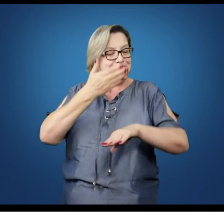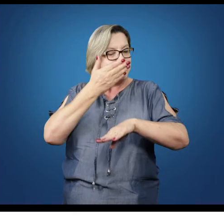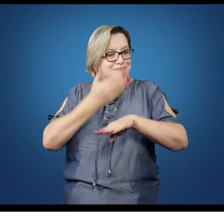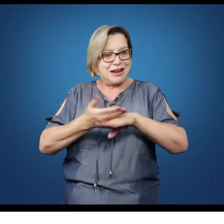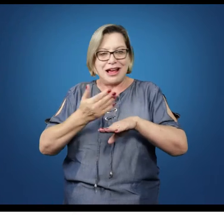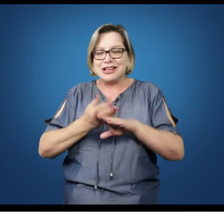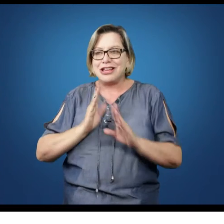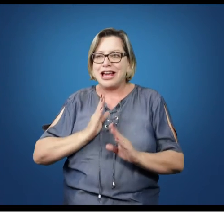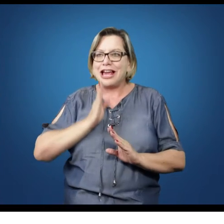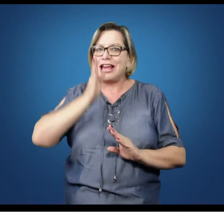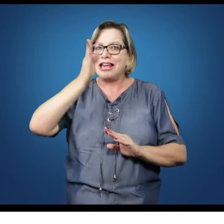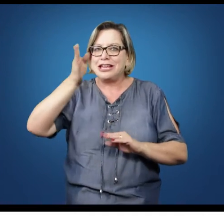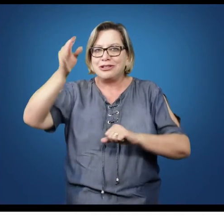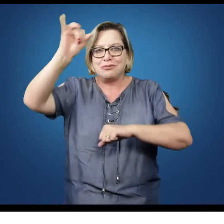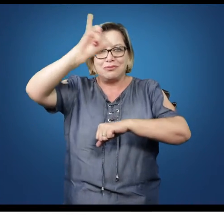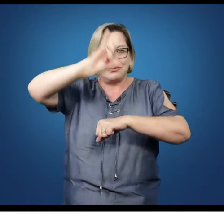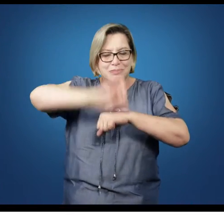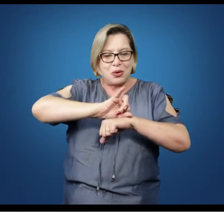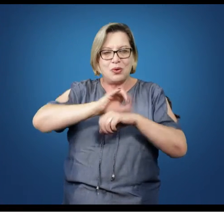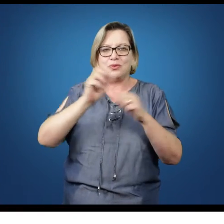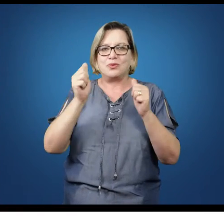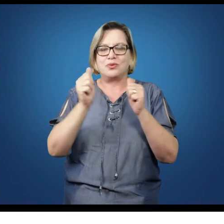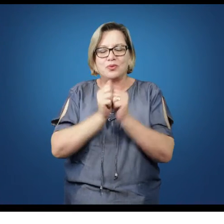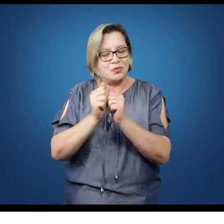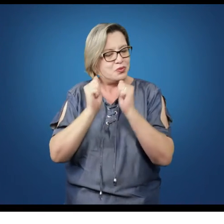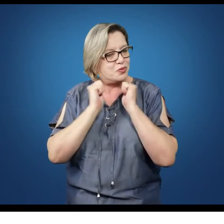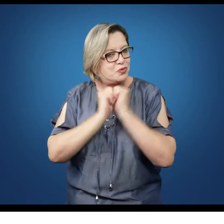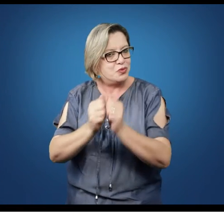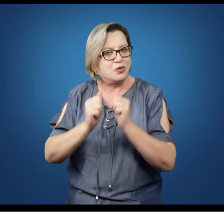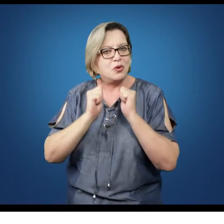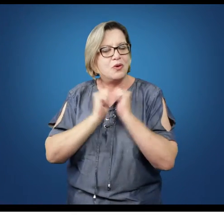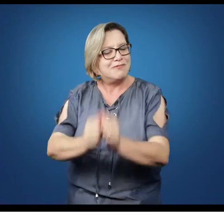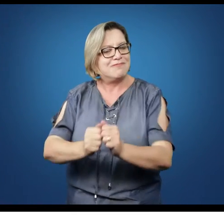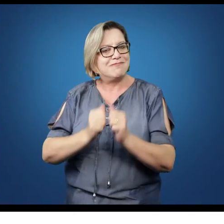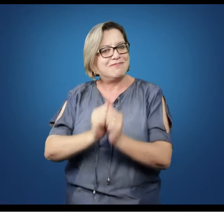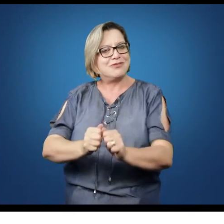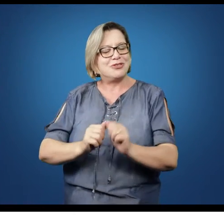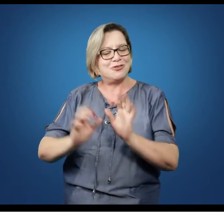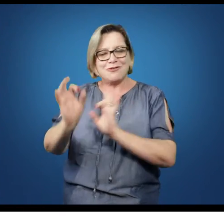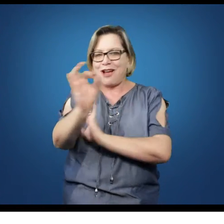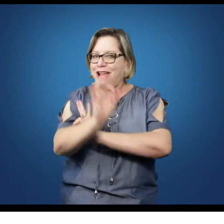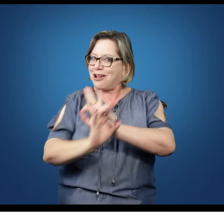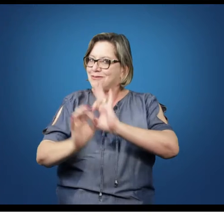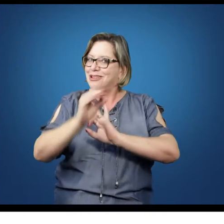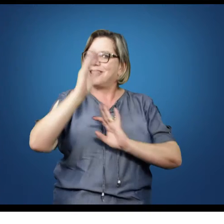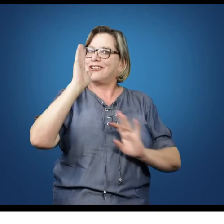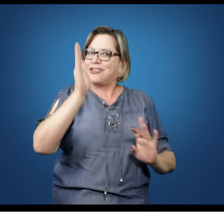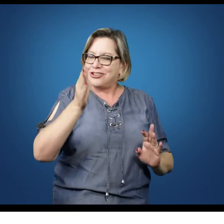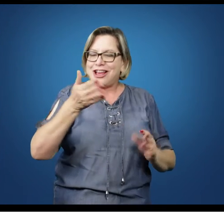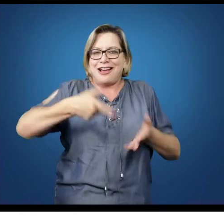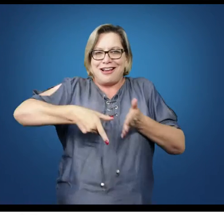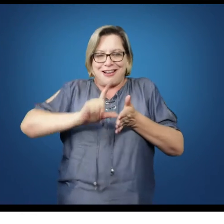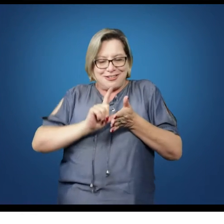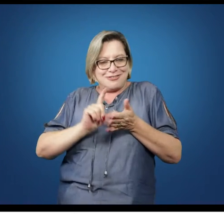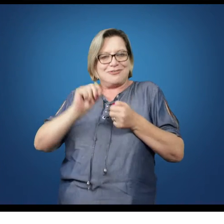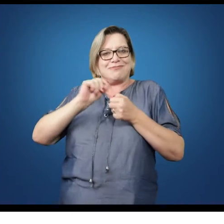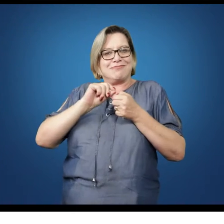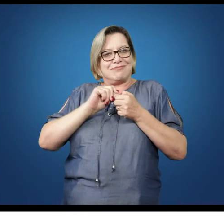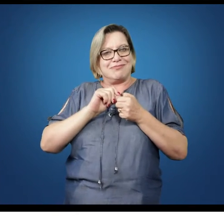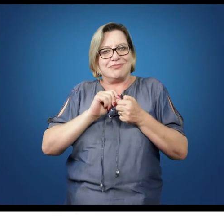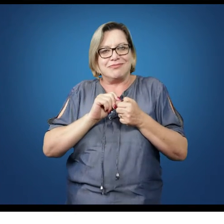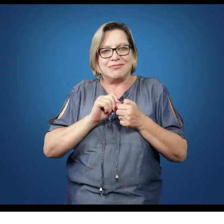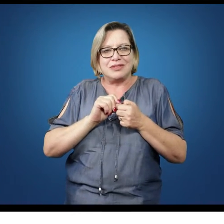é a visita no polo do professor, juntamente com toda a preparação que vocês fizeram na terceira unidade,